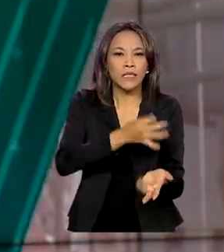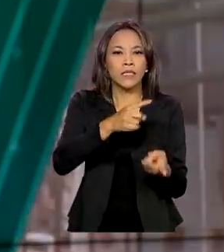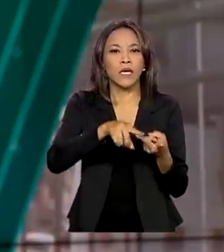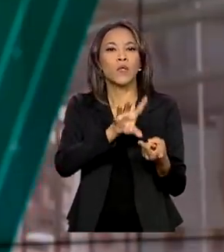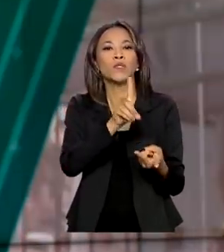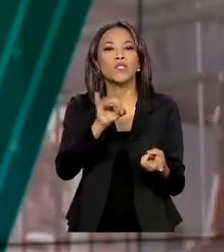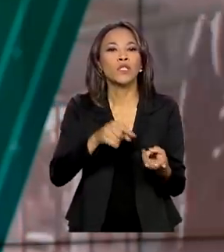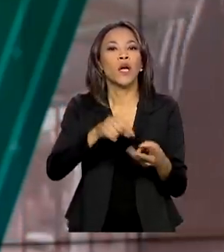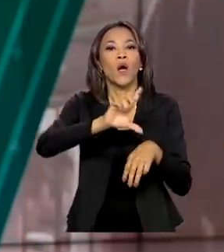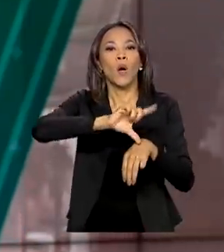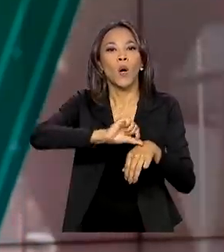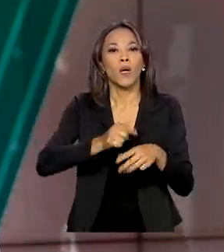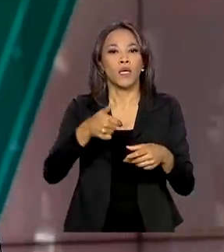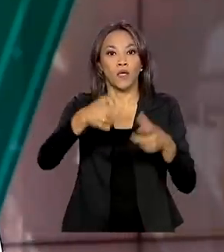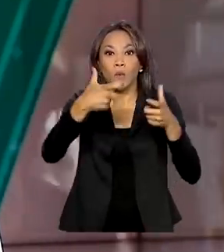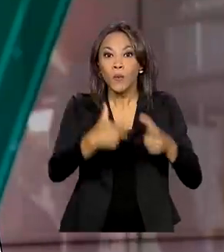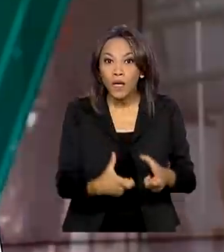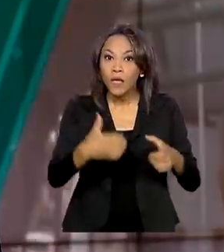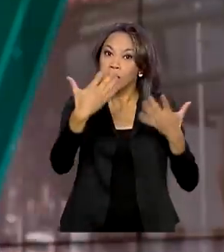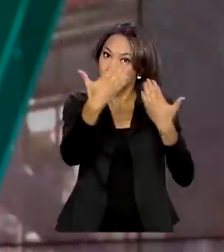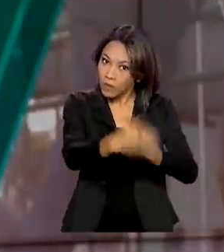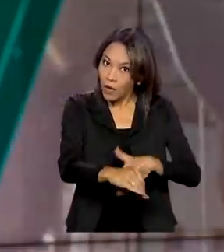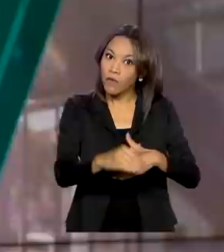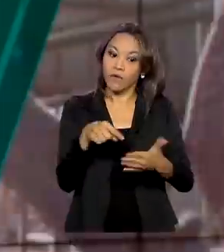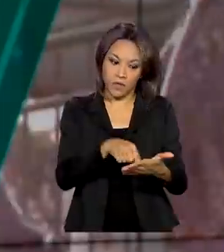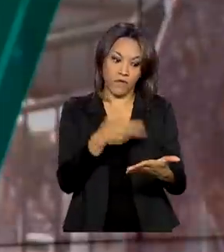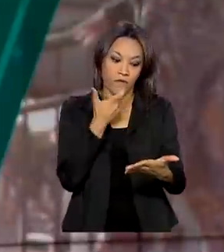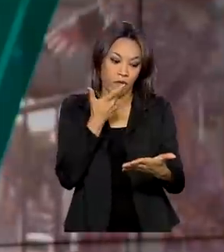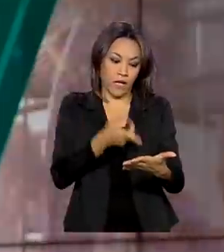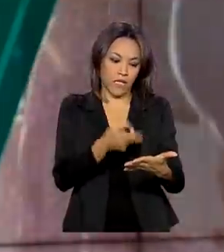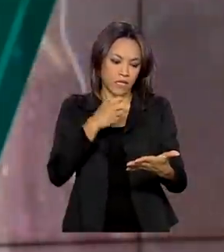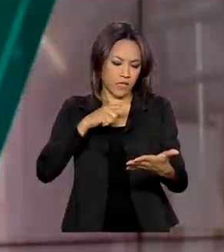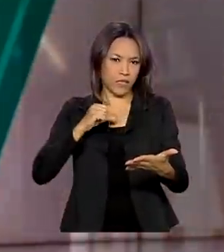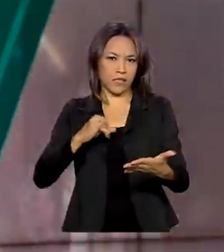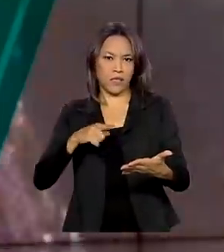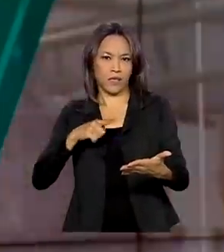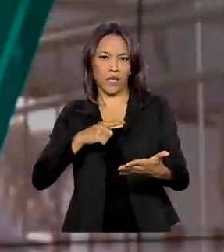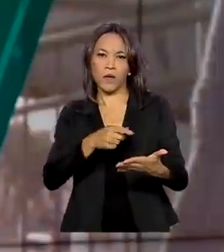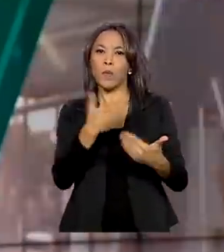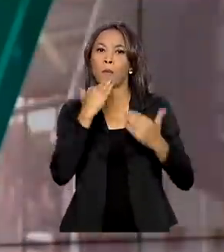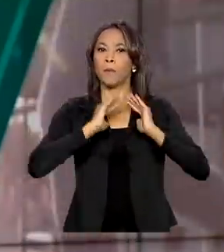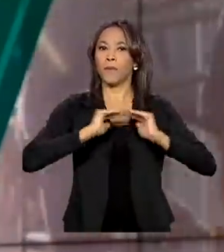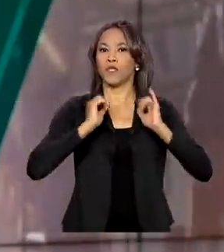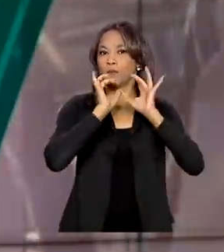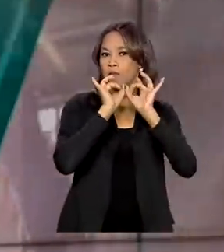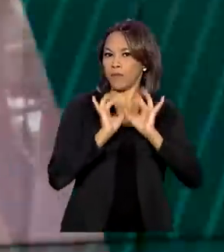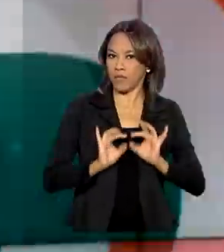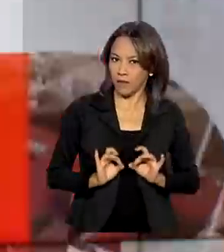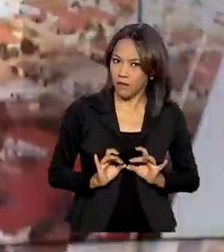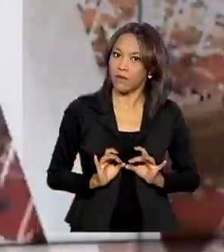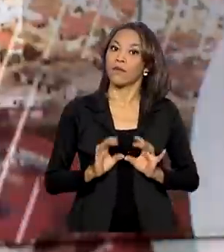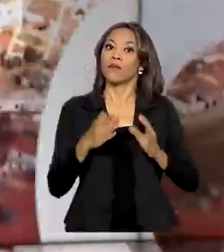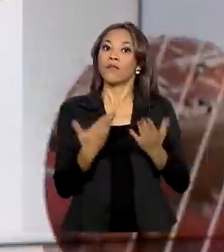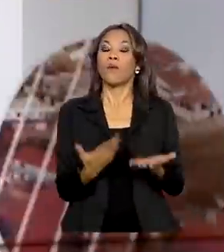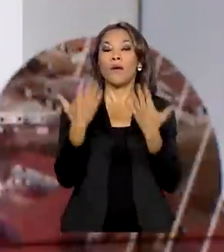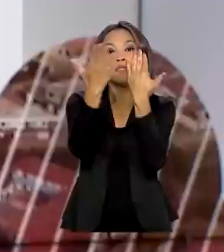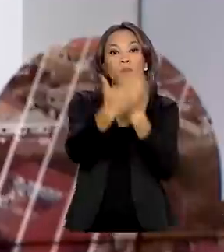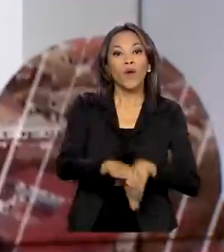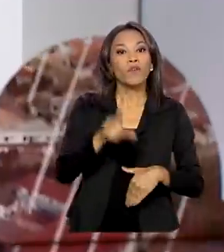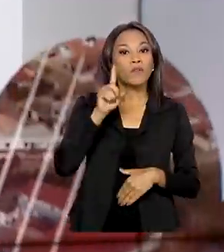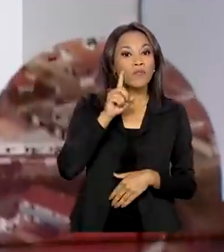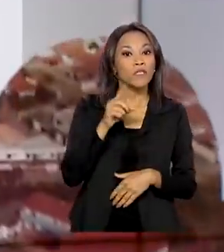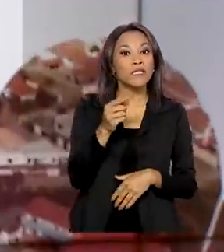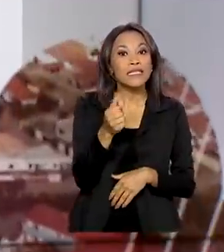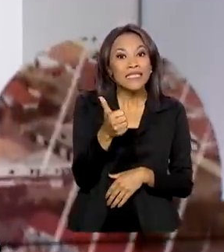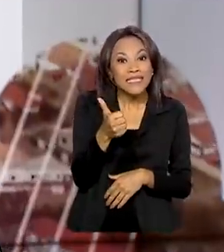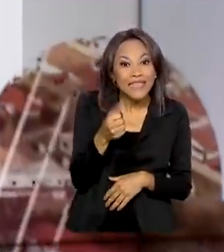data, hora e local do exame e registra se o participante conta com atendimento especializado. As provas vão ser aplicadas em 13